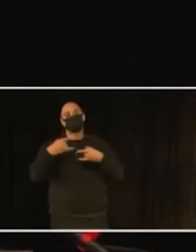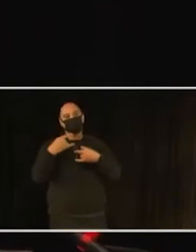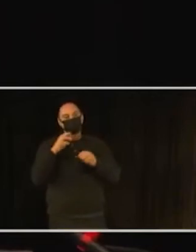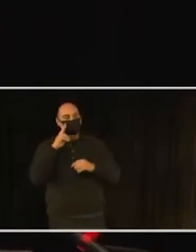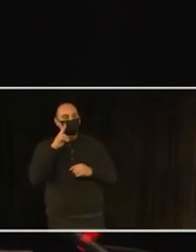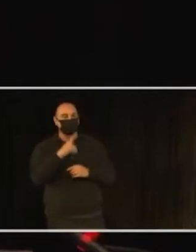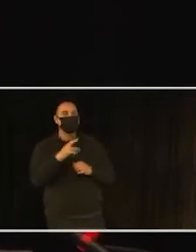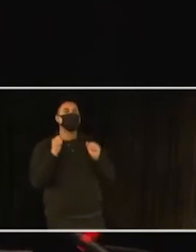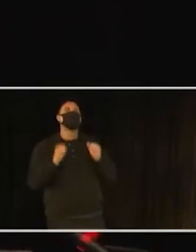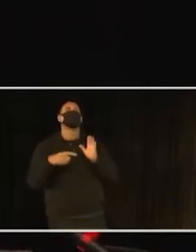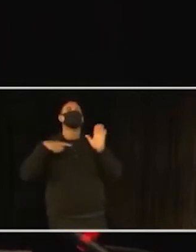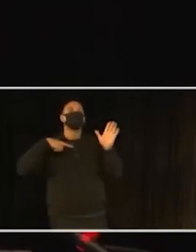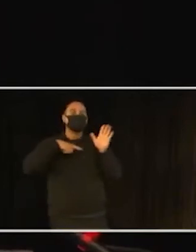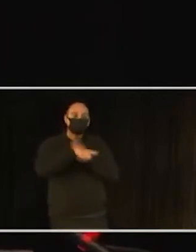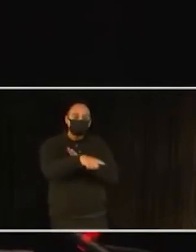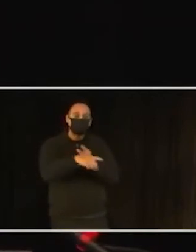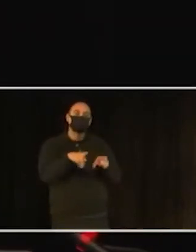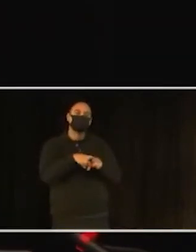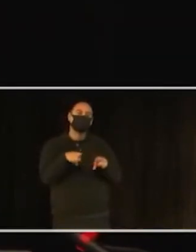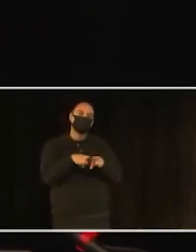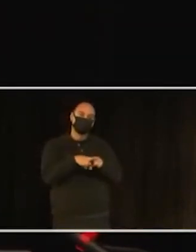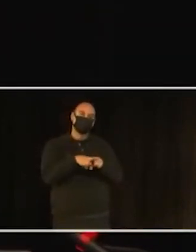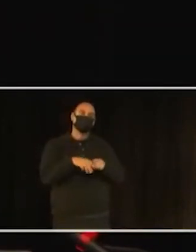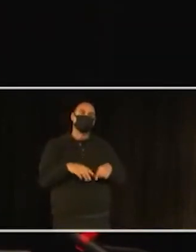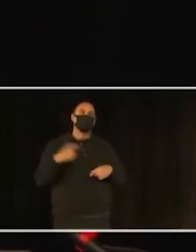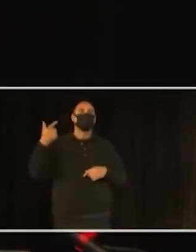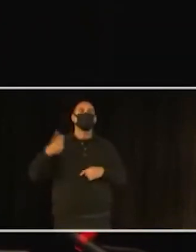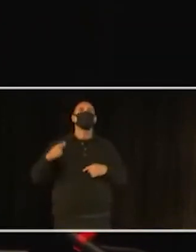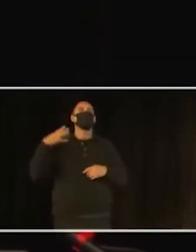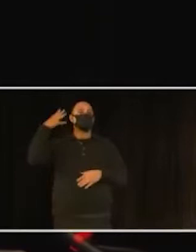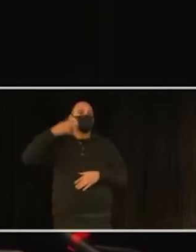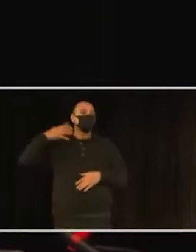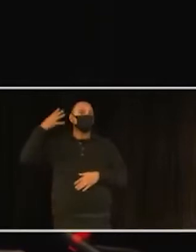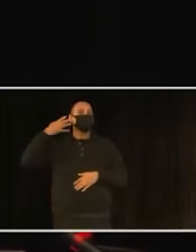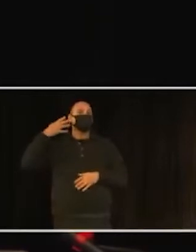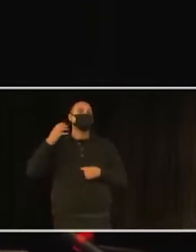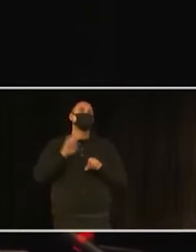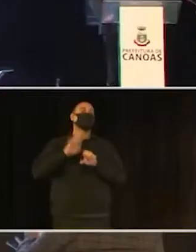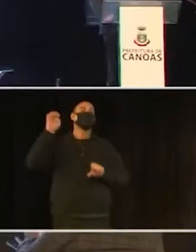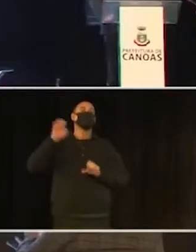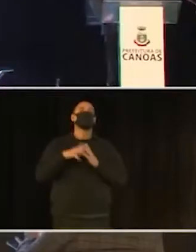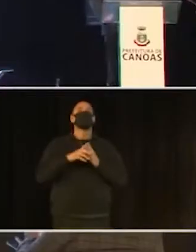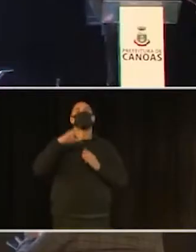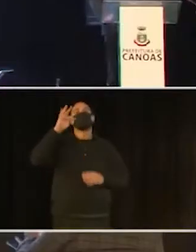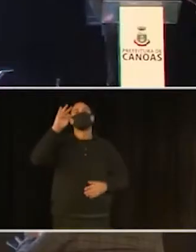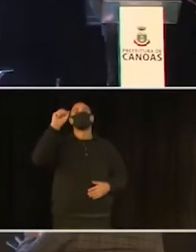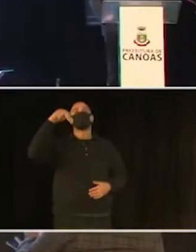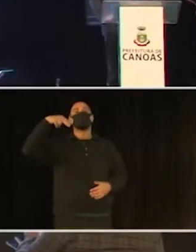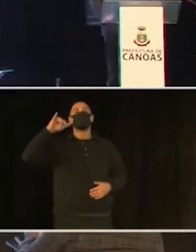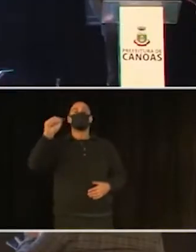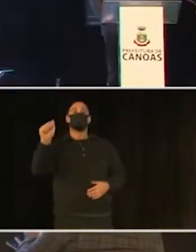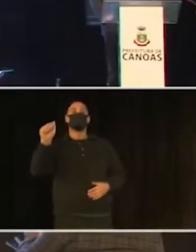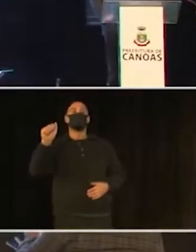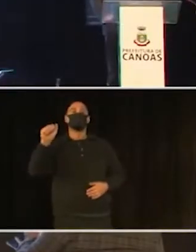E quero já de imediato chamar aqui a nossa próxima conferencista desta tarde, a engenheira Tânia Batistela, que é servidora pública,